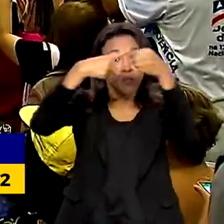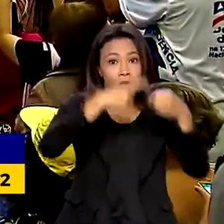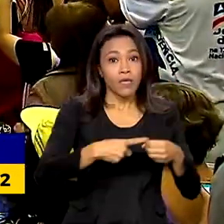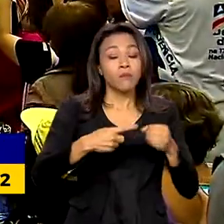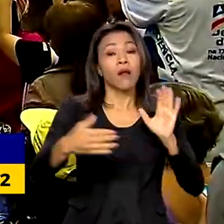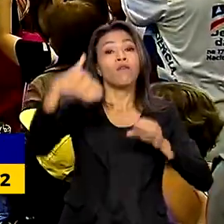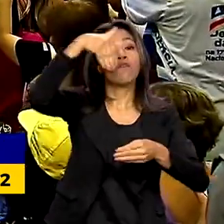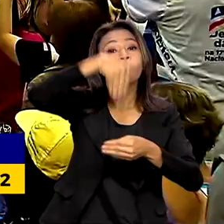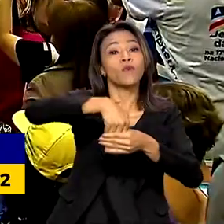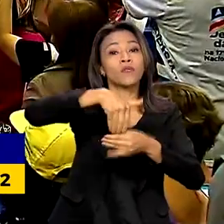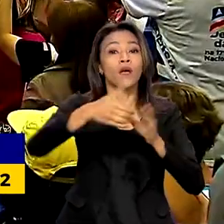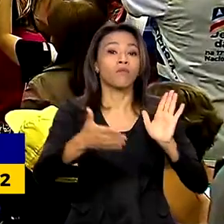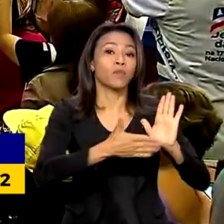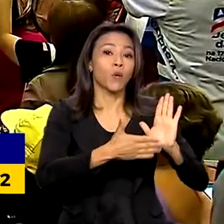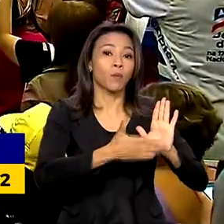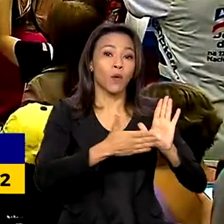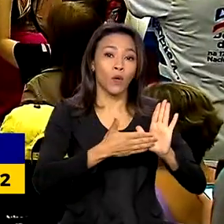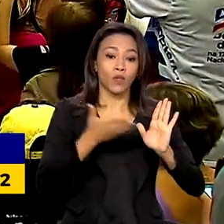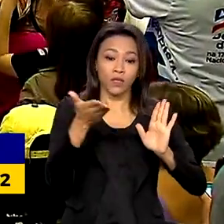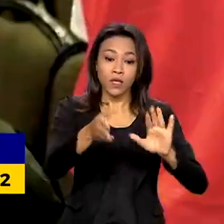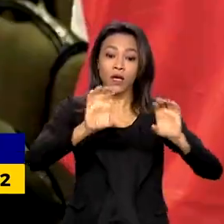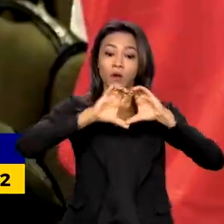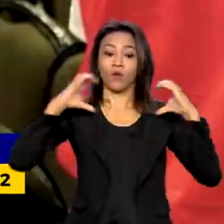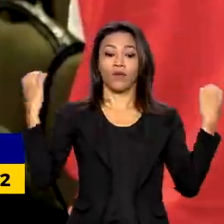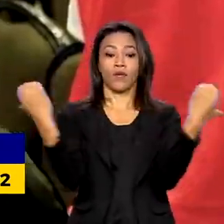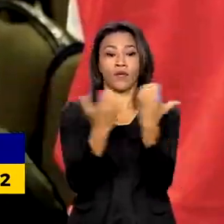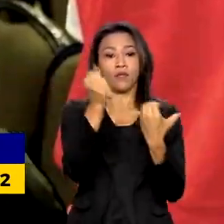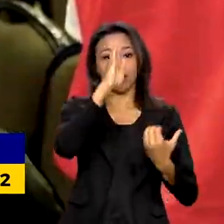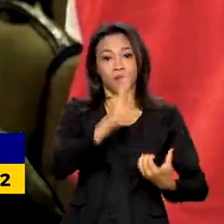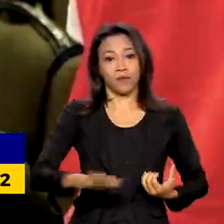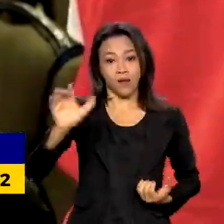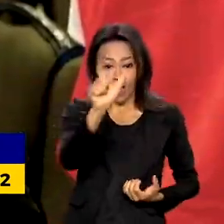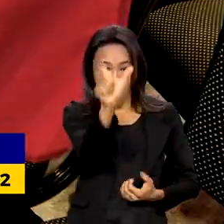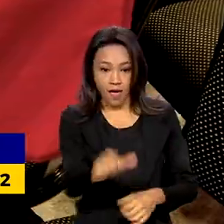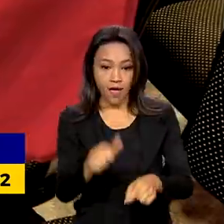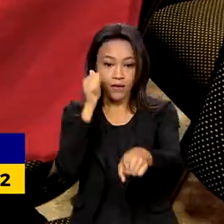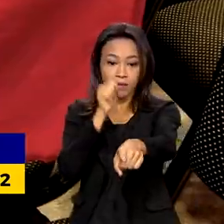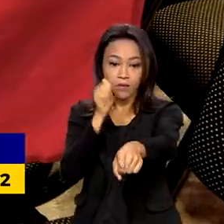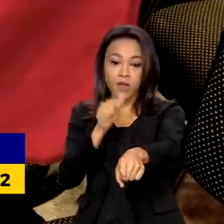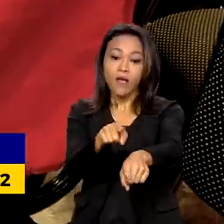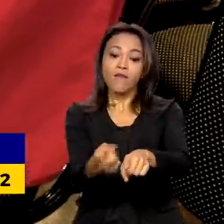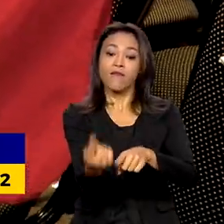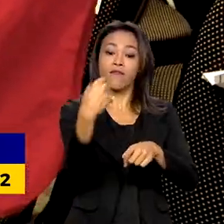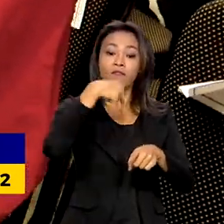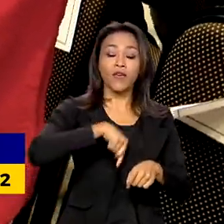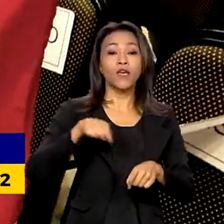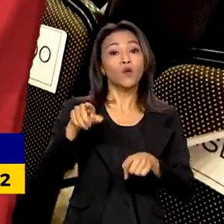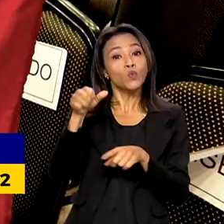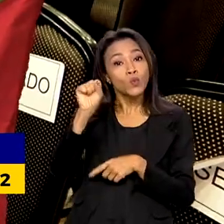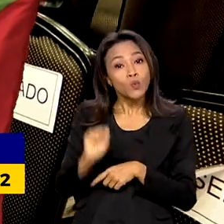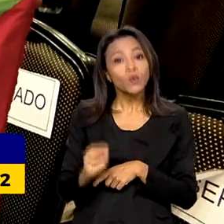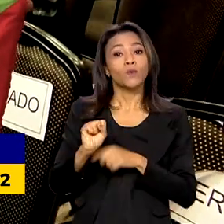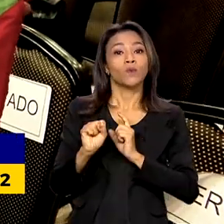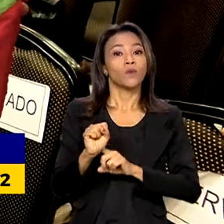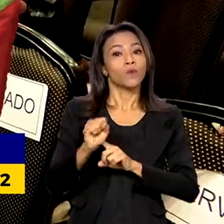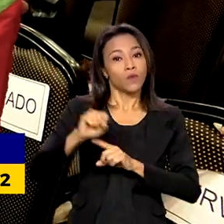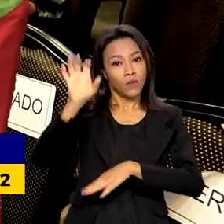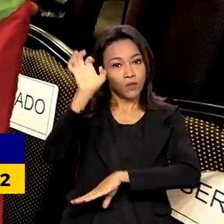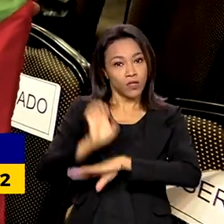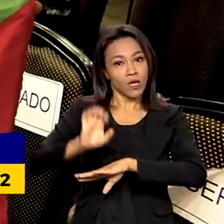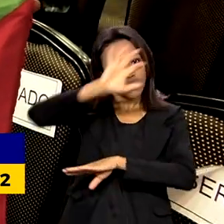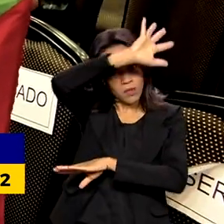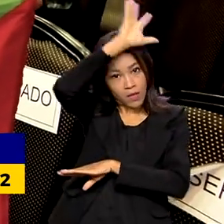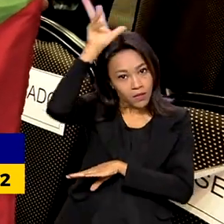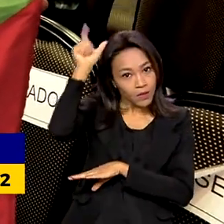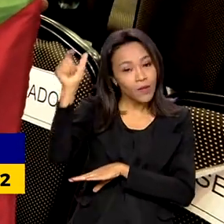propostas da Conferência Nacional de Saúde. A Ketlin veio de Imanicoré, no sul do Amazonas, e trouxe na